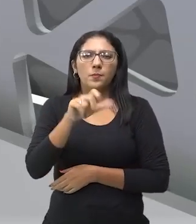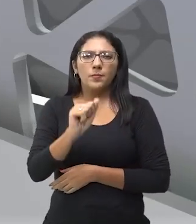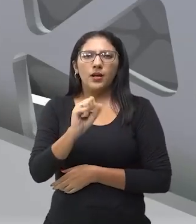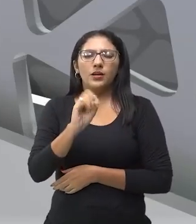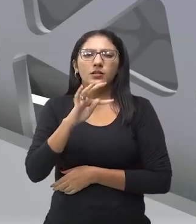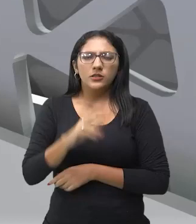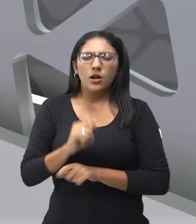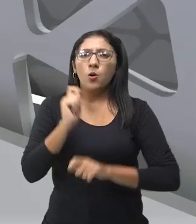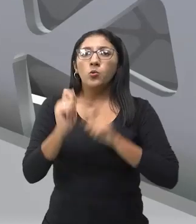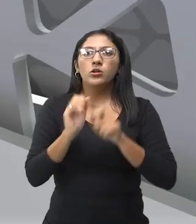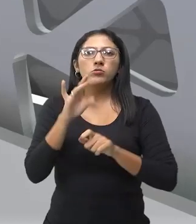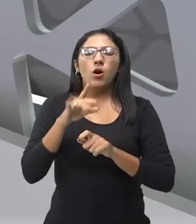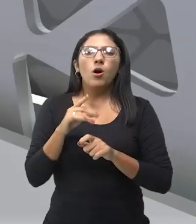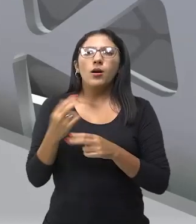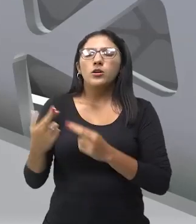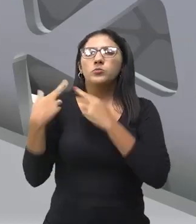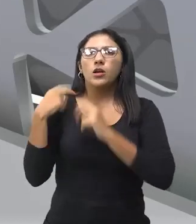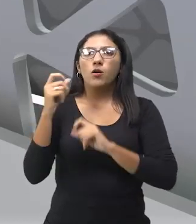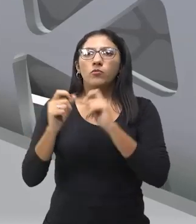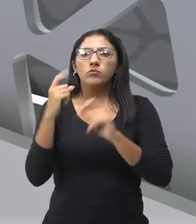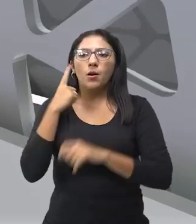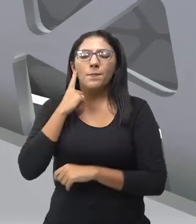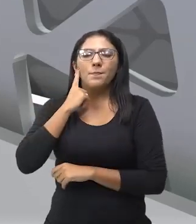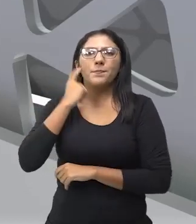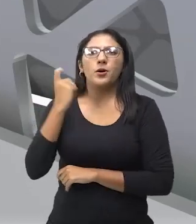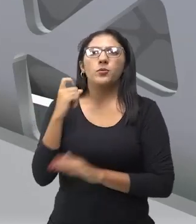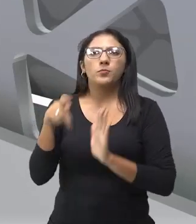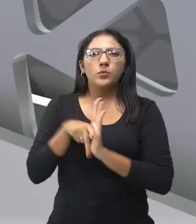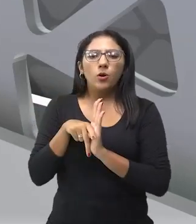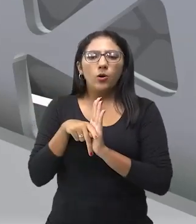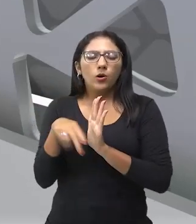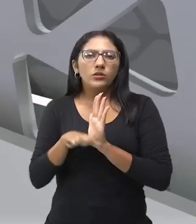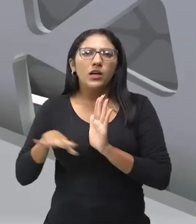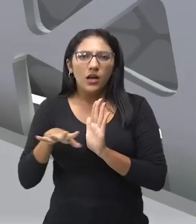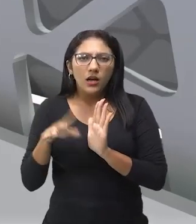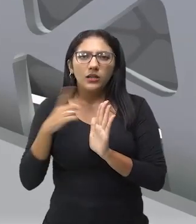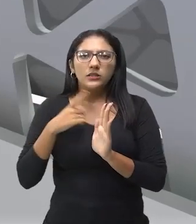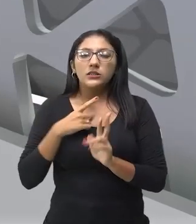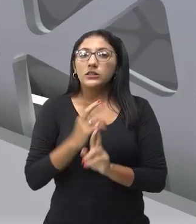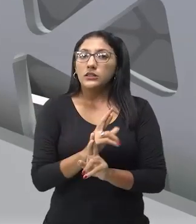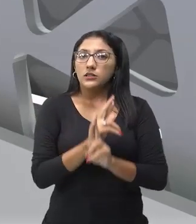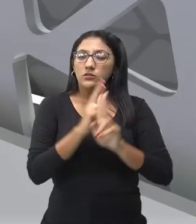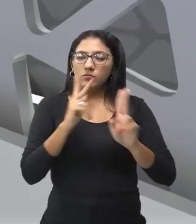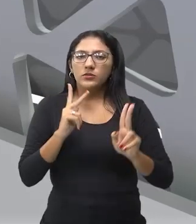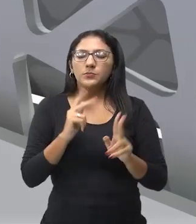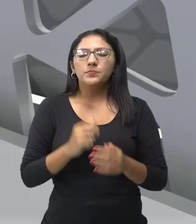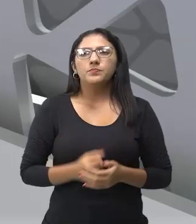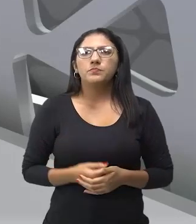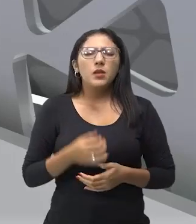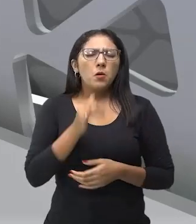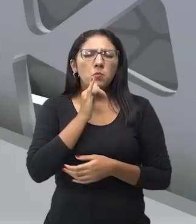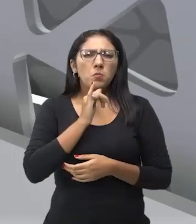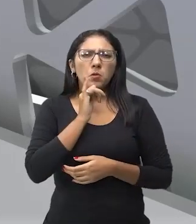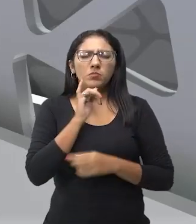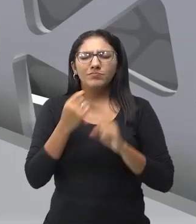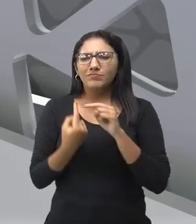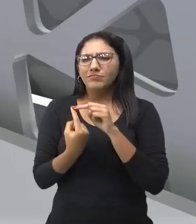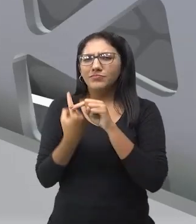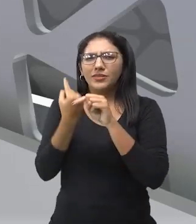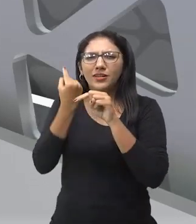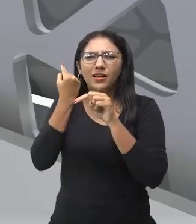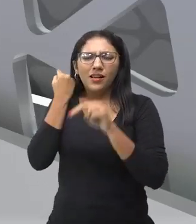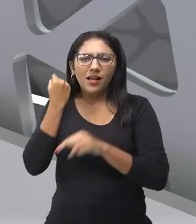Os sons num palco, ele é diferente da sonoplastia. Por exemplo, lá na Idade